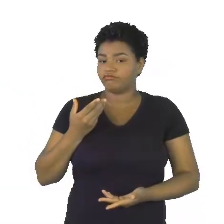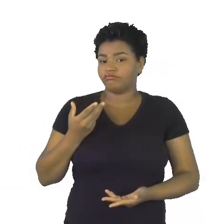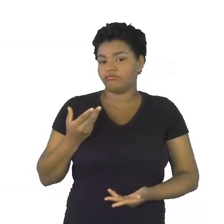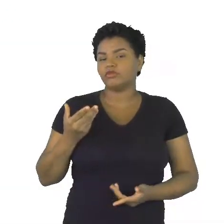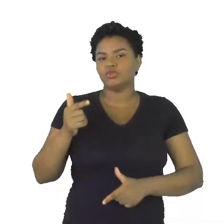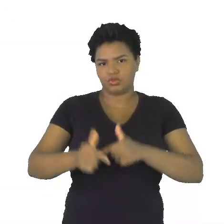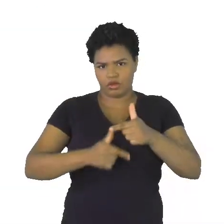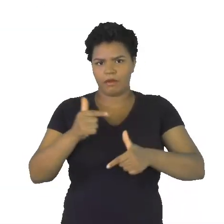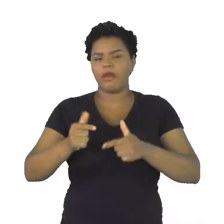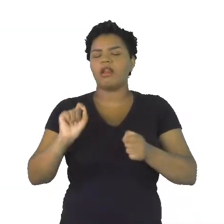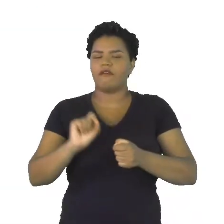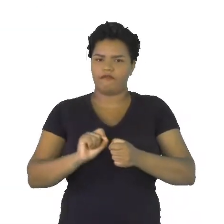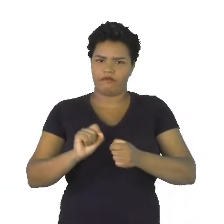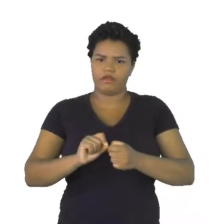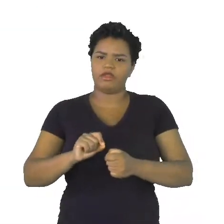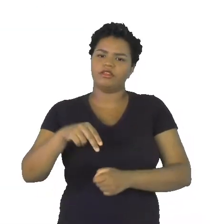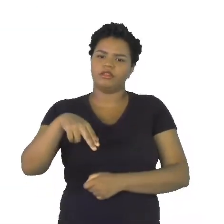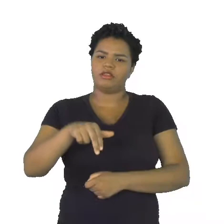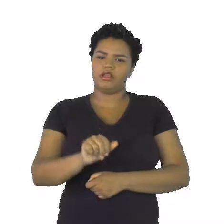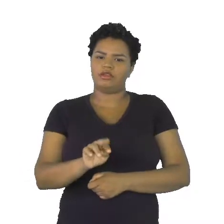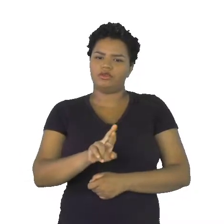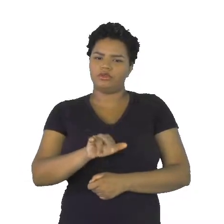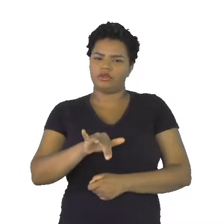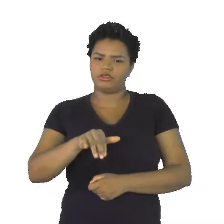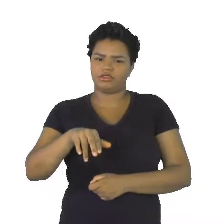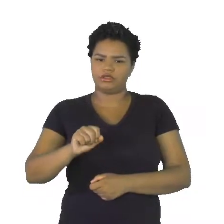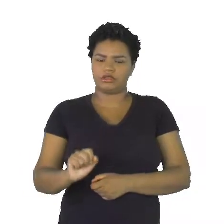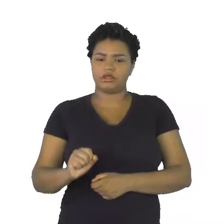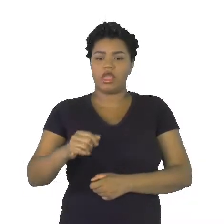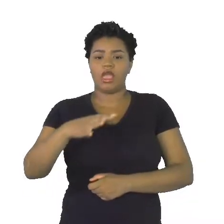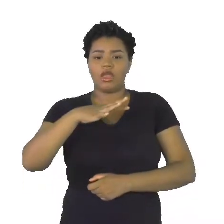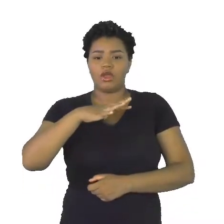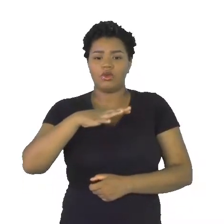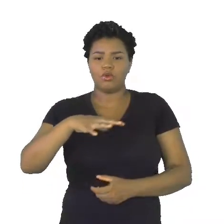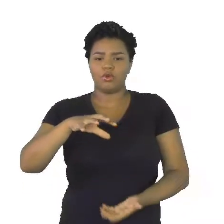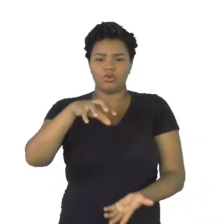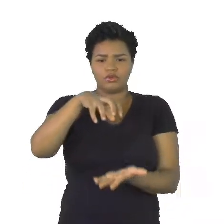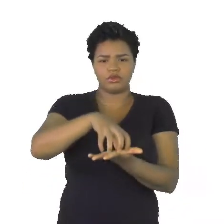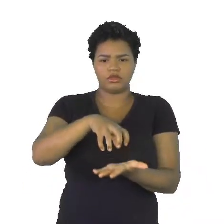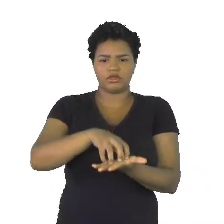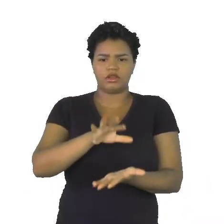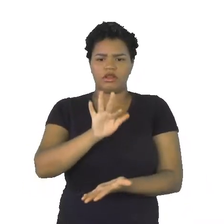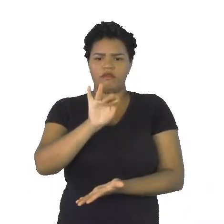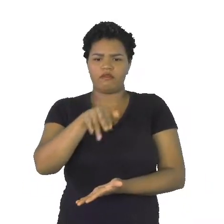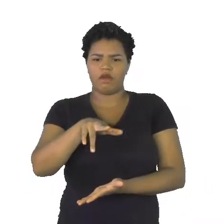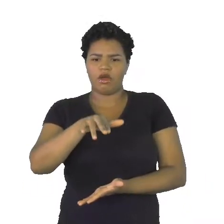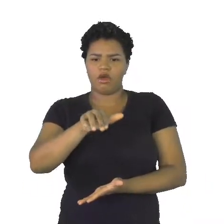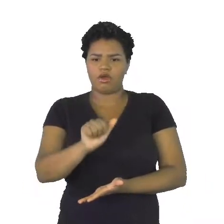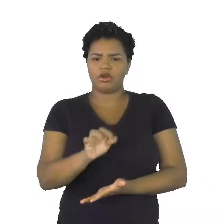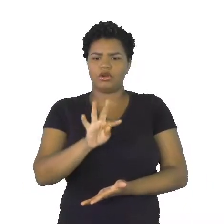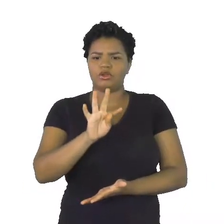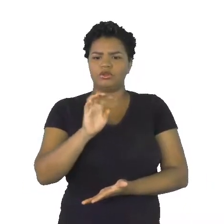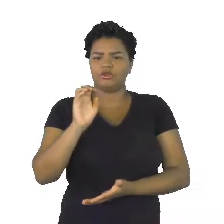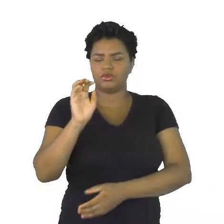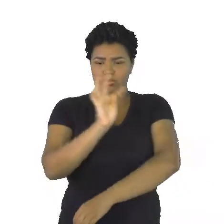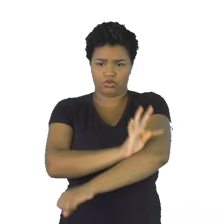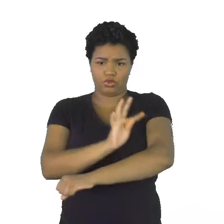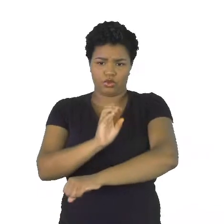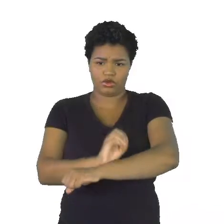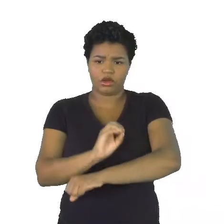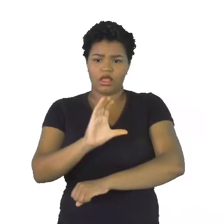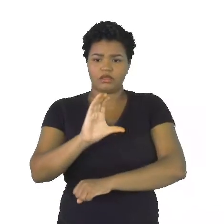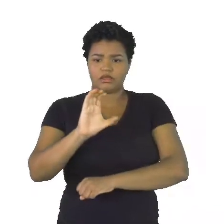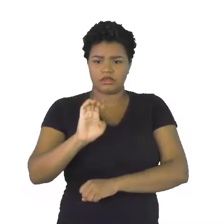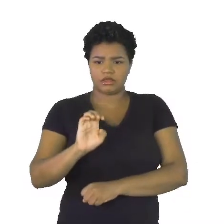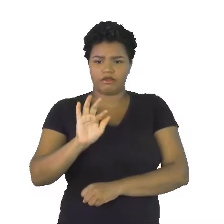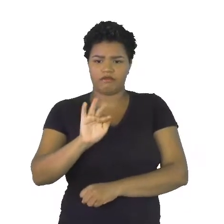que é desenvolvido pelo Naturatins, que é o Centro de Fauna do Tocantins, o CEFAL. Ele tem o objetivo de garantir a